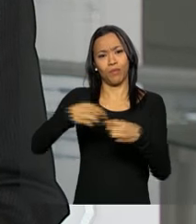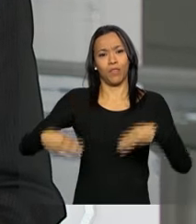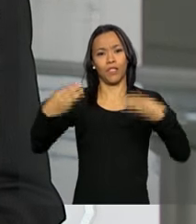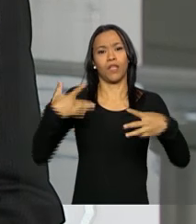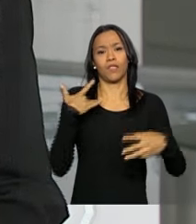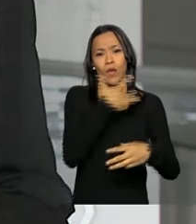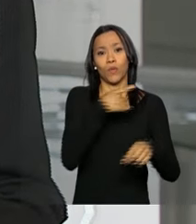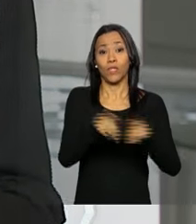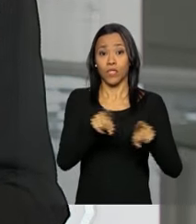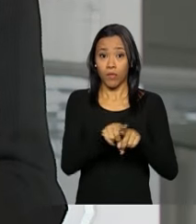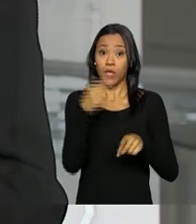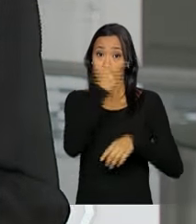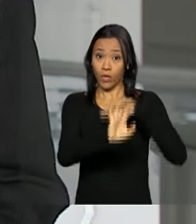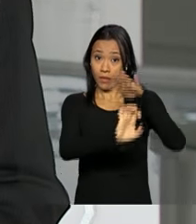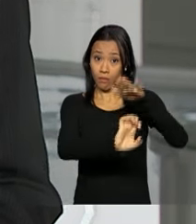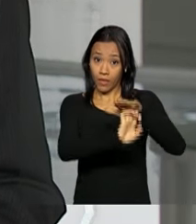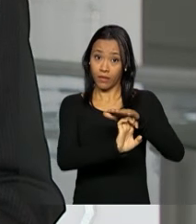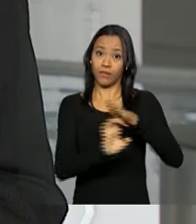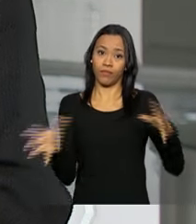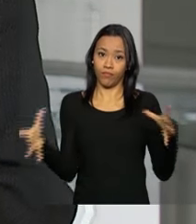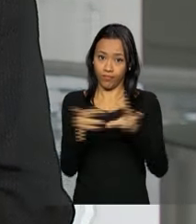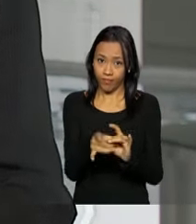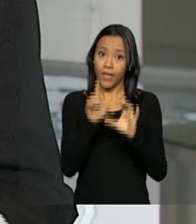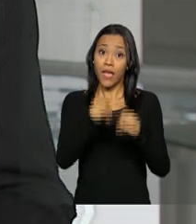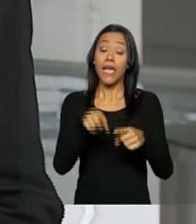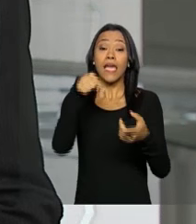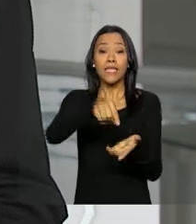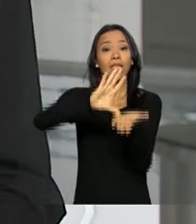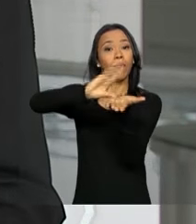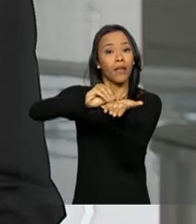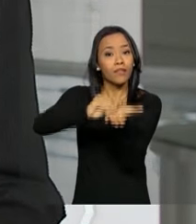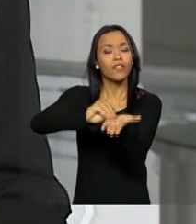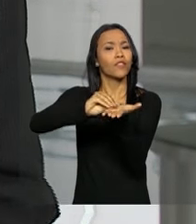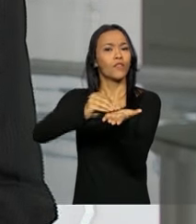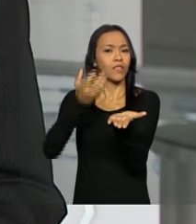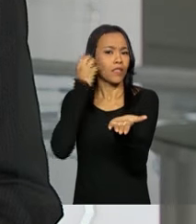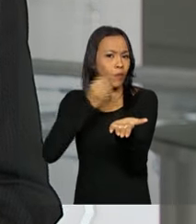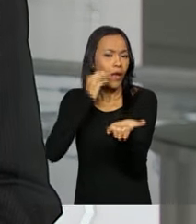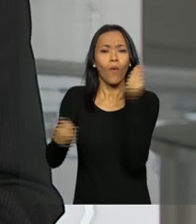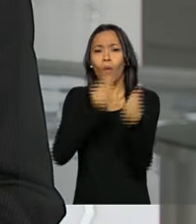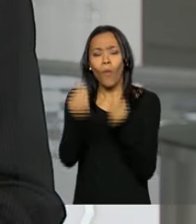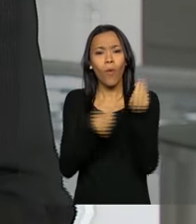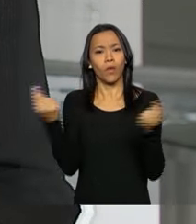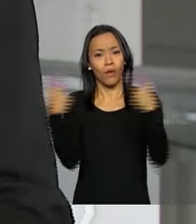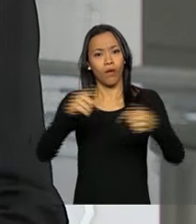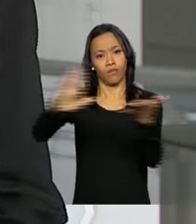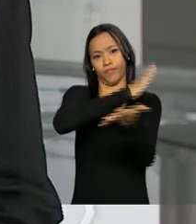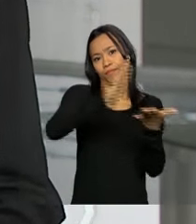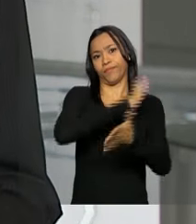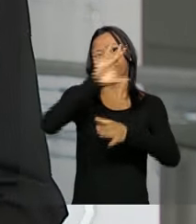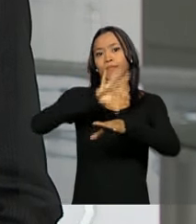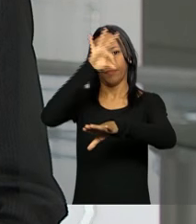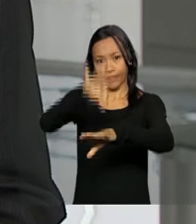parceria com a empresa Qualcomm. O 0800 Saúde traz orientações sobre como combater o mosquito Aedes aegypti, que, como